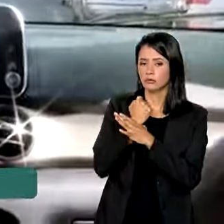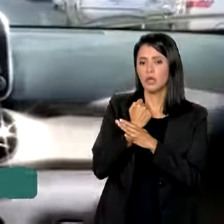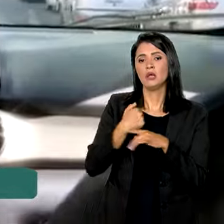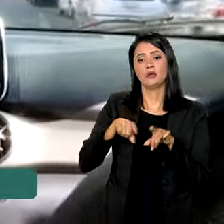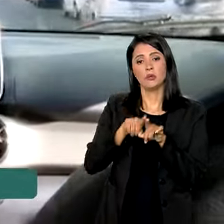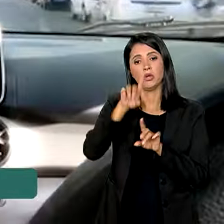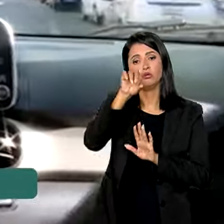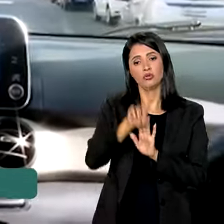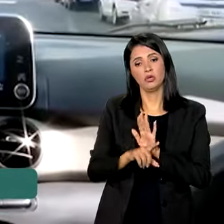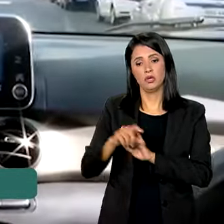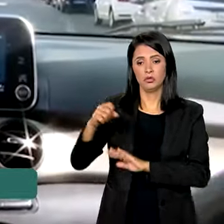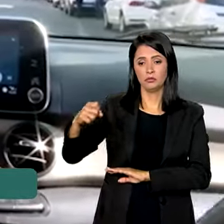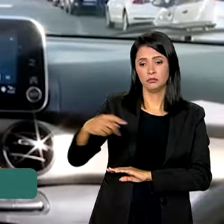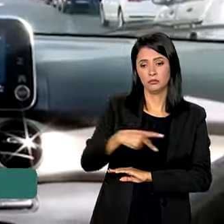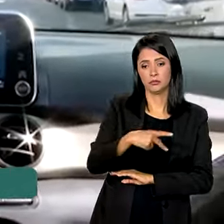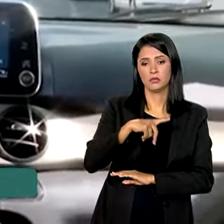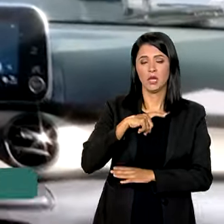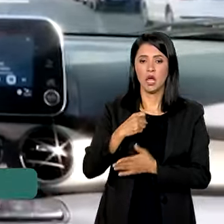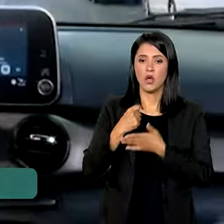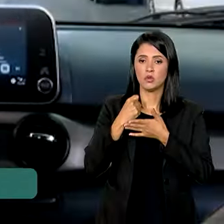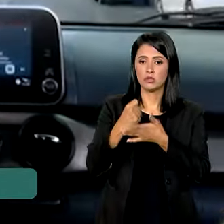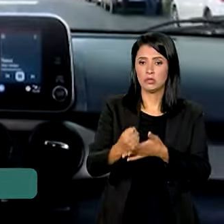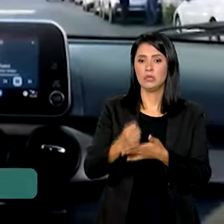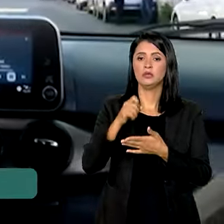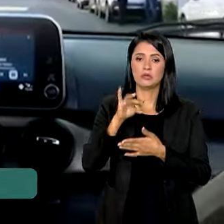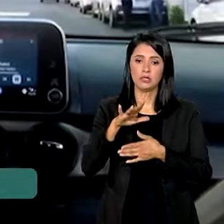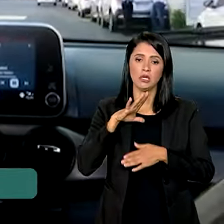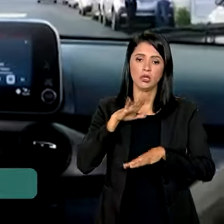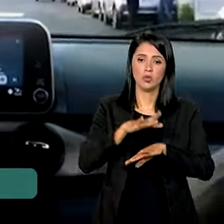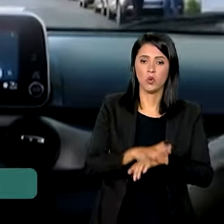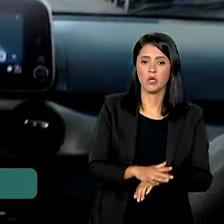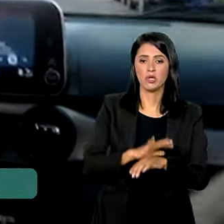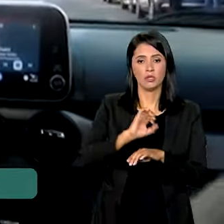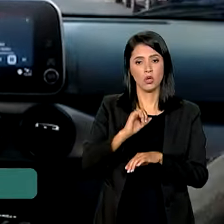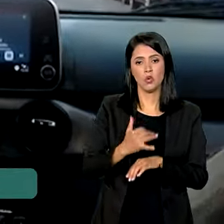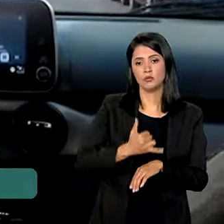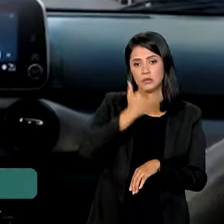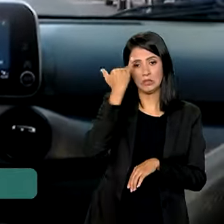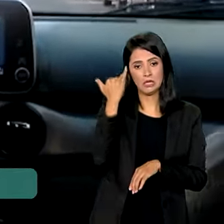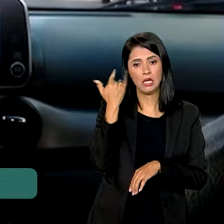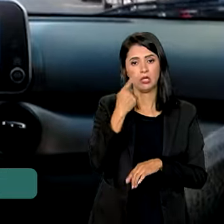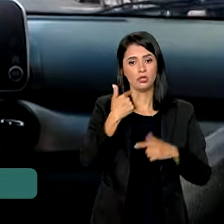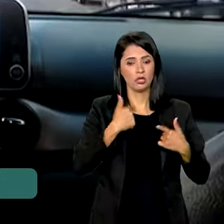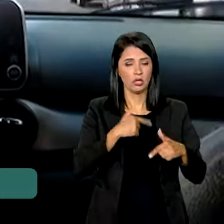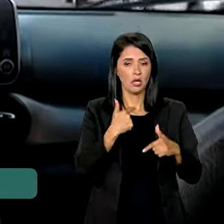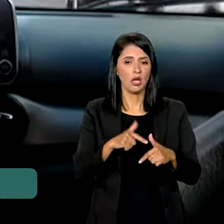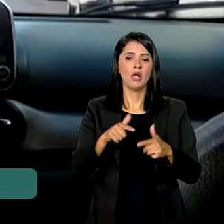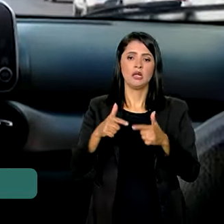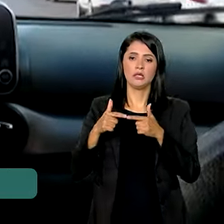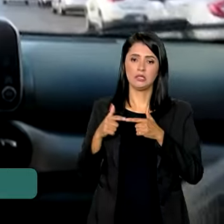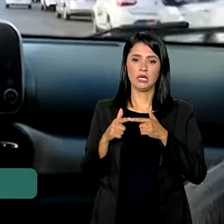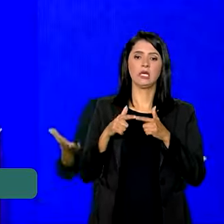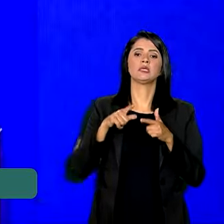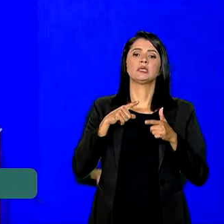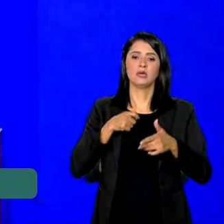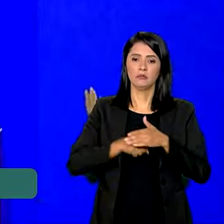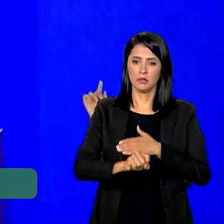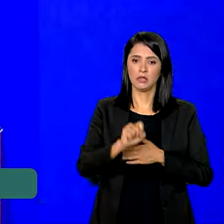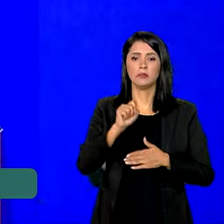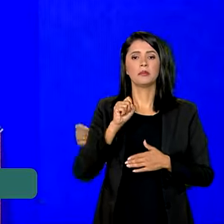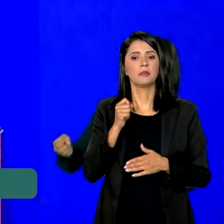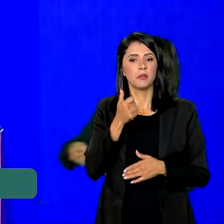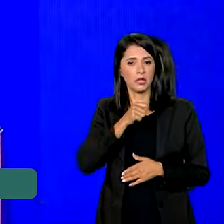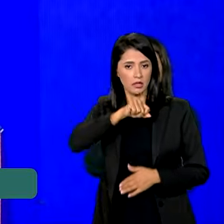aposentadoria, auxílio em caso de doença ou acidente de trabalho e licença-maternidade. Uma